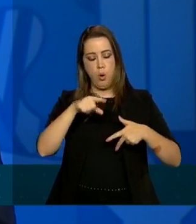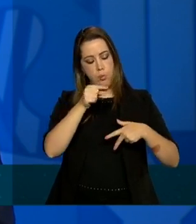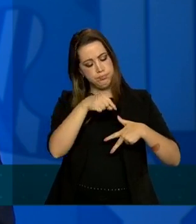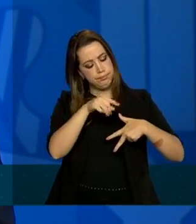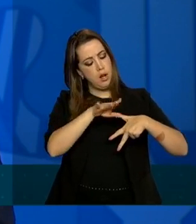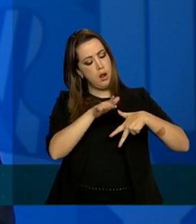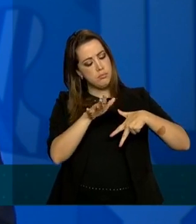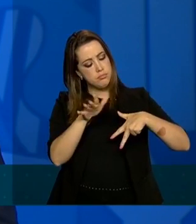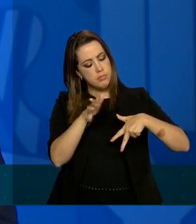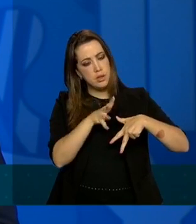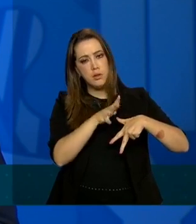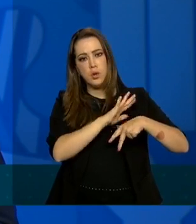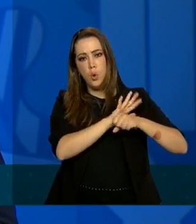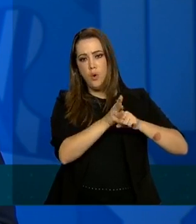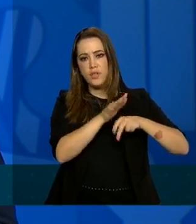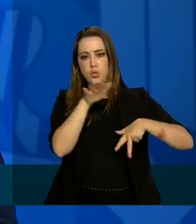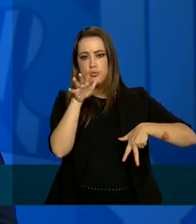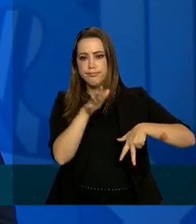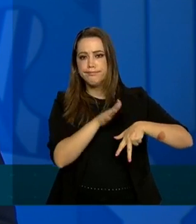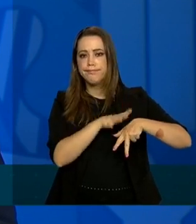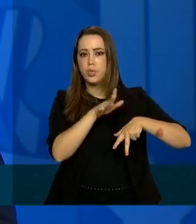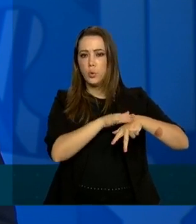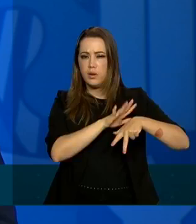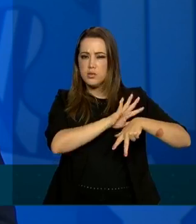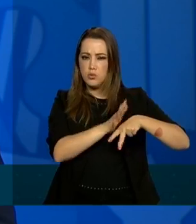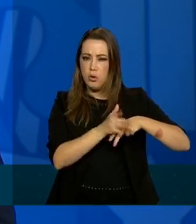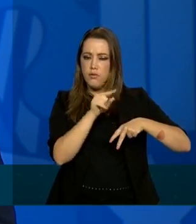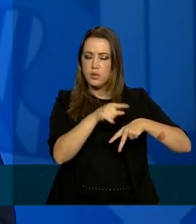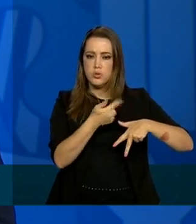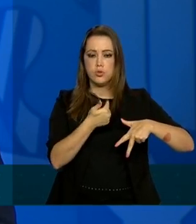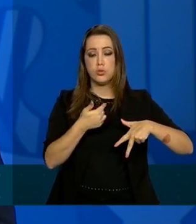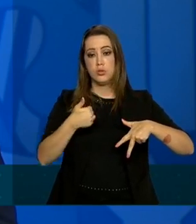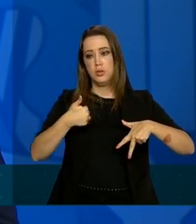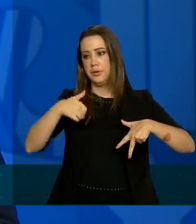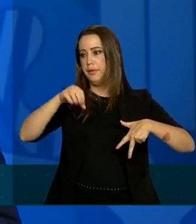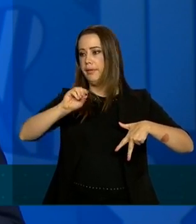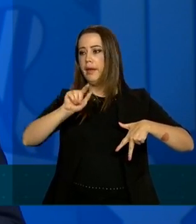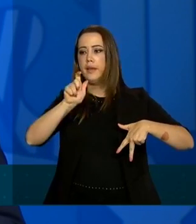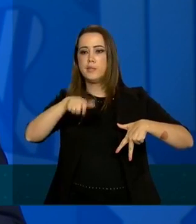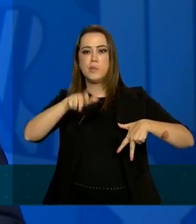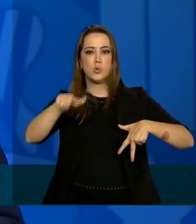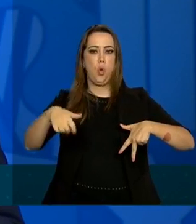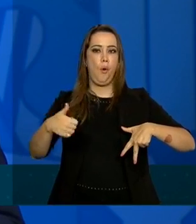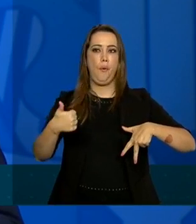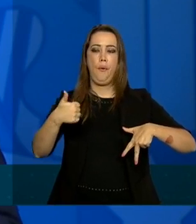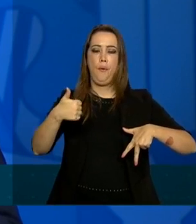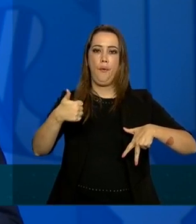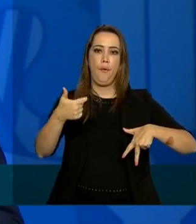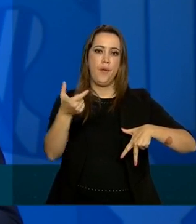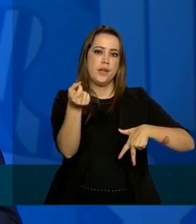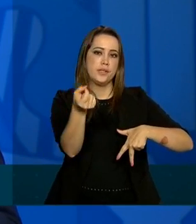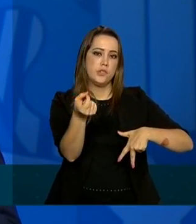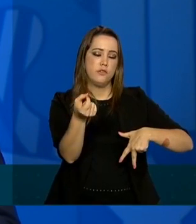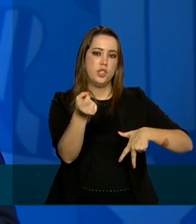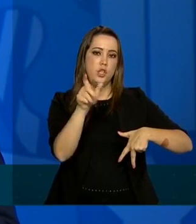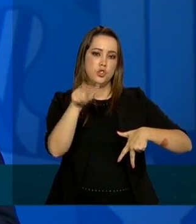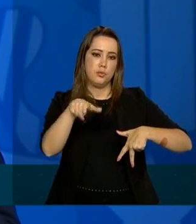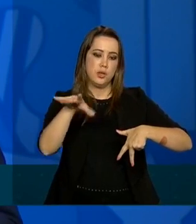confirmado de covid no município que tem 10 casos 20 casos você consegue implementar essa